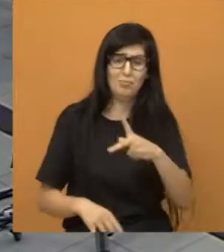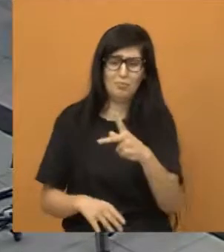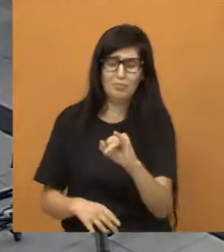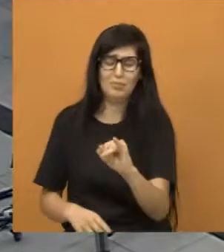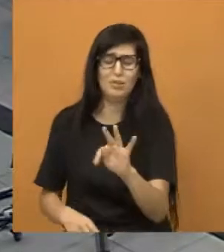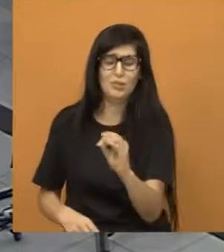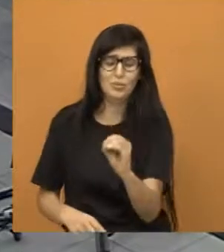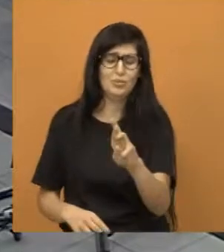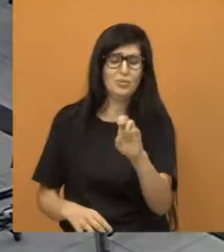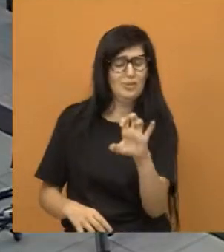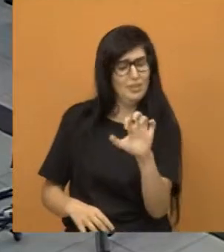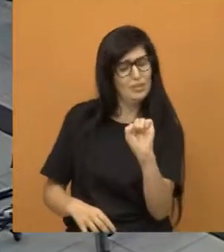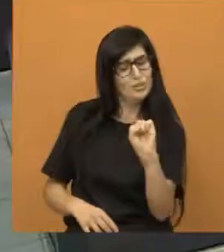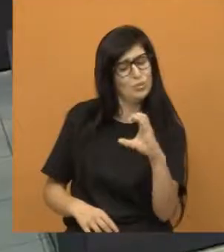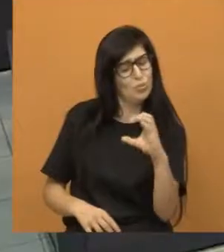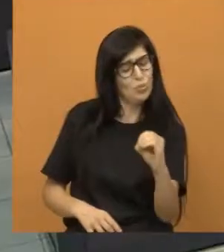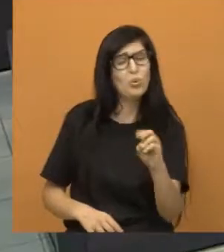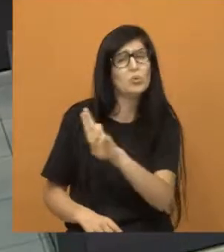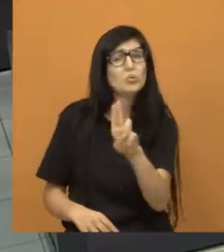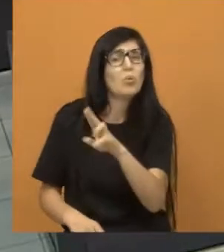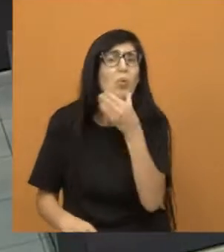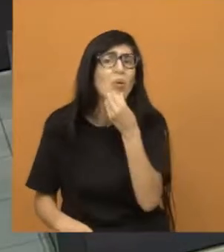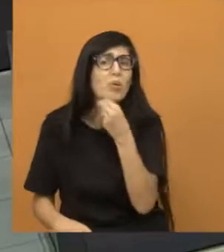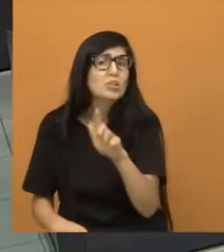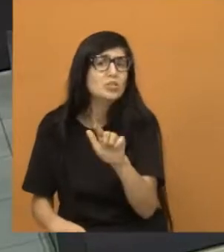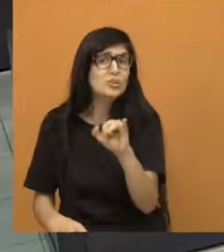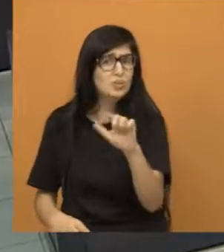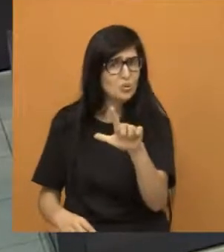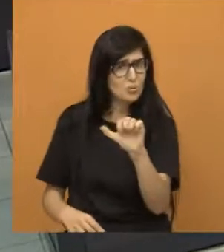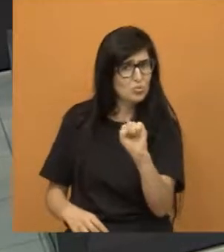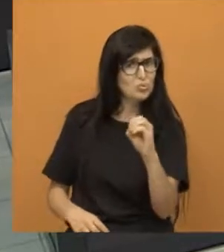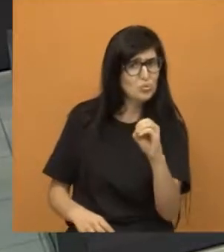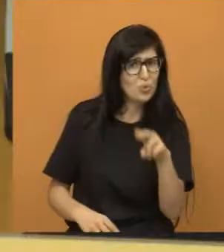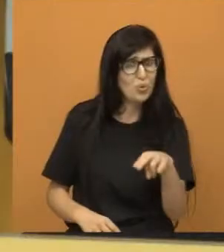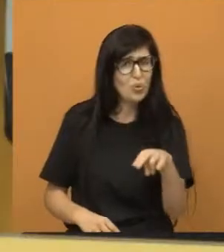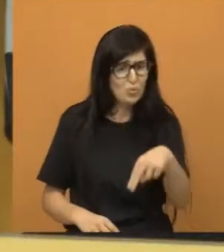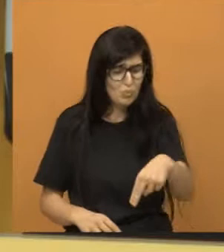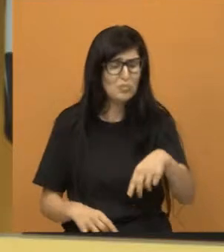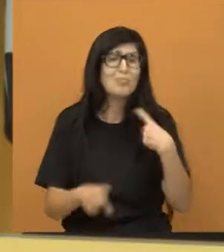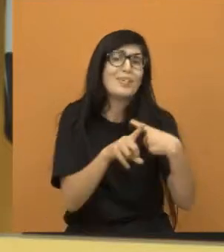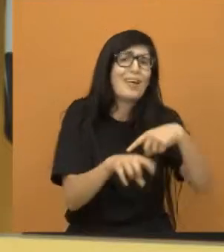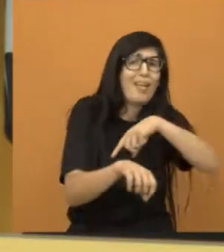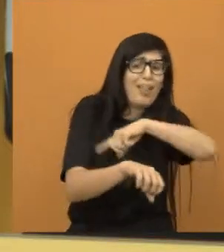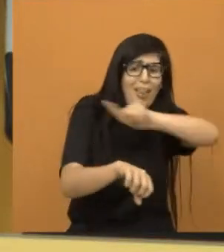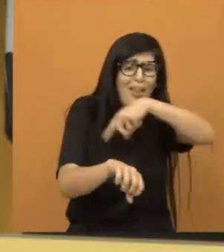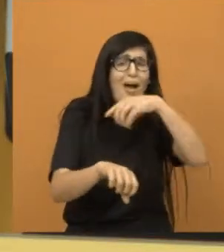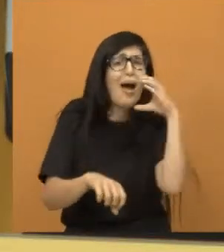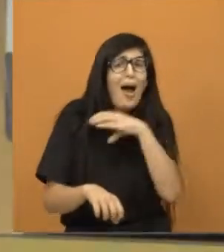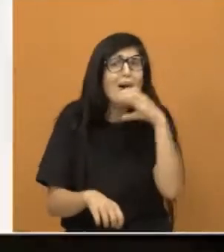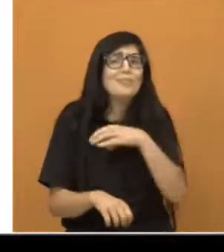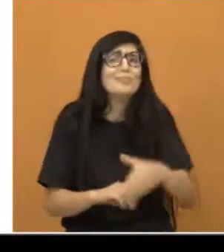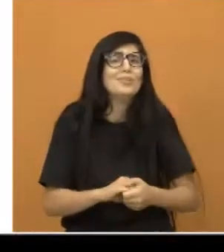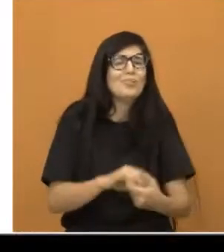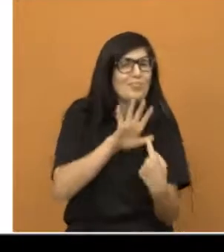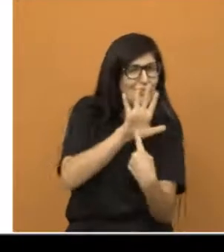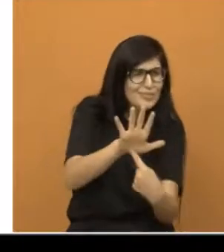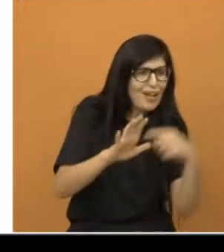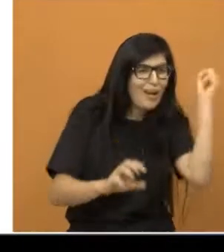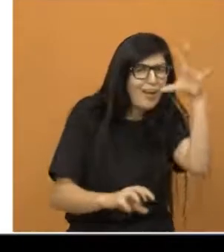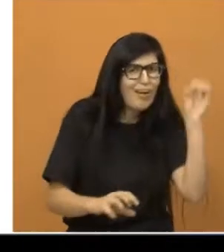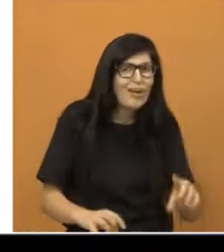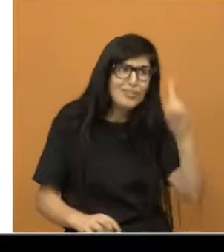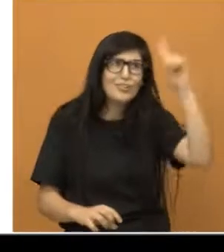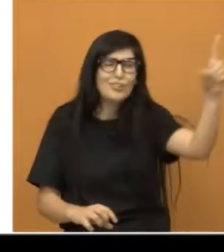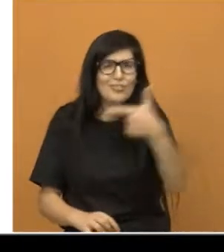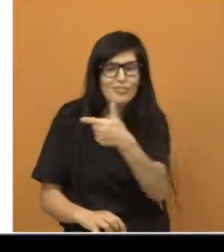Eu queria começar mostrando os slides, porque o tempo passa muito rápido. Mostrando o slide do dia 20 de